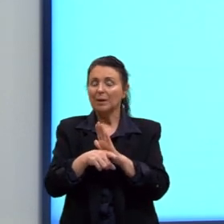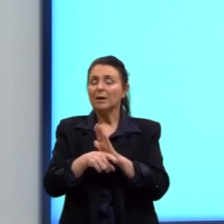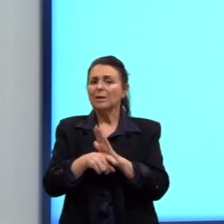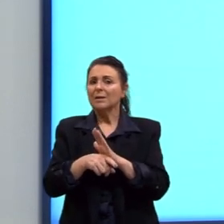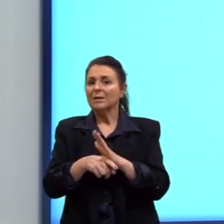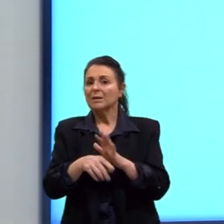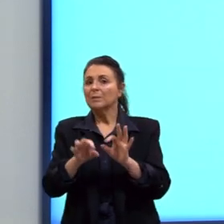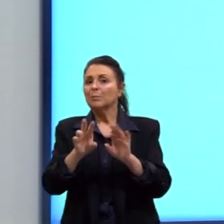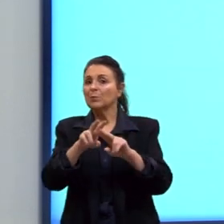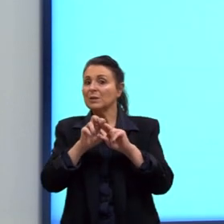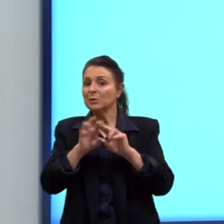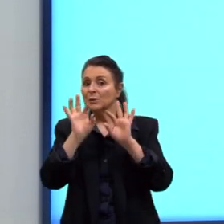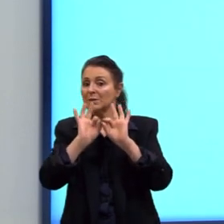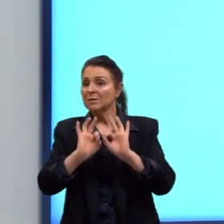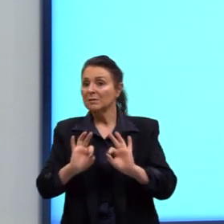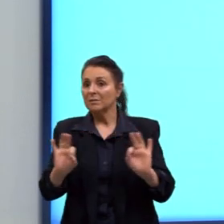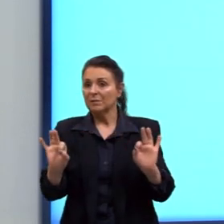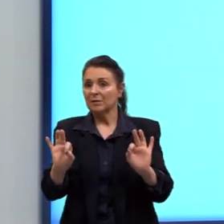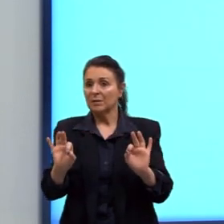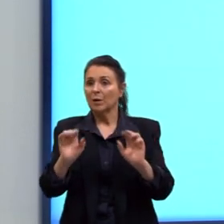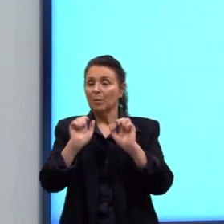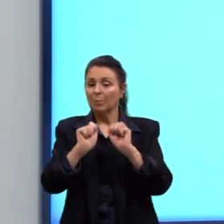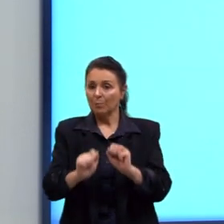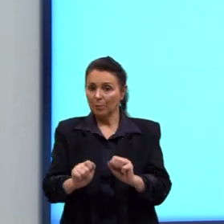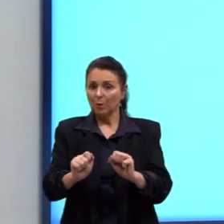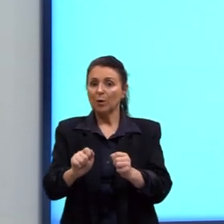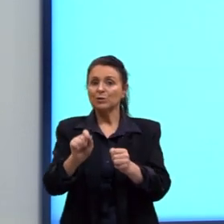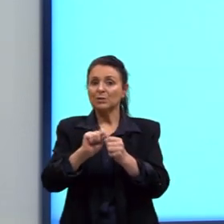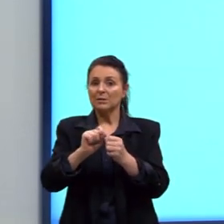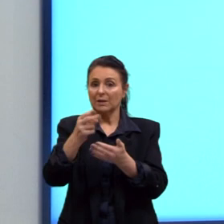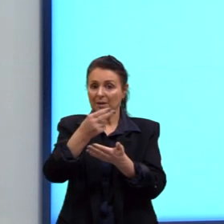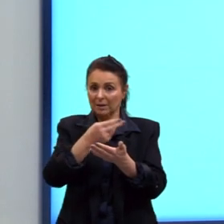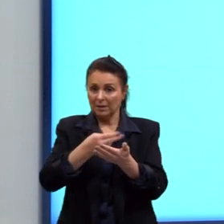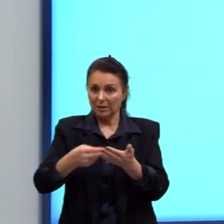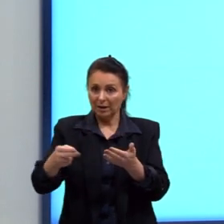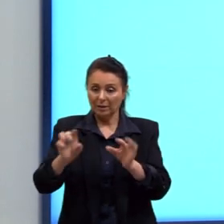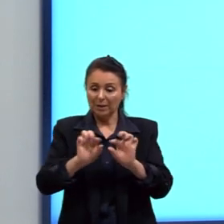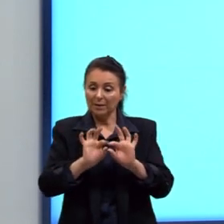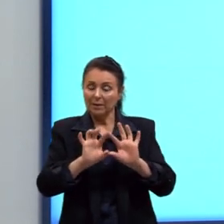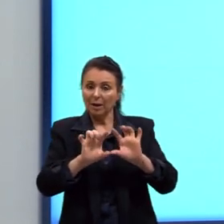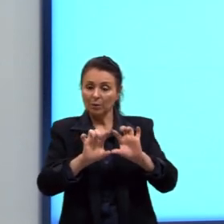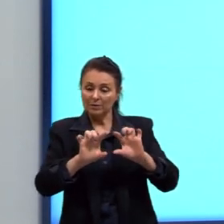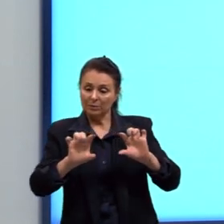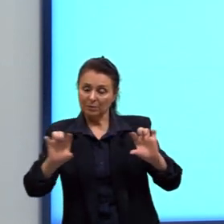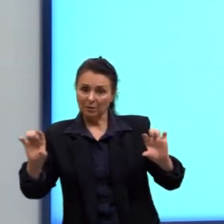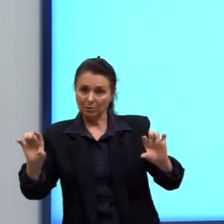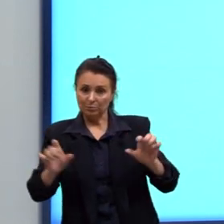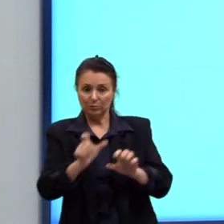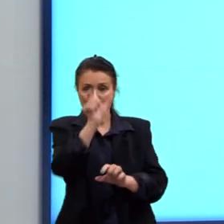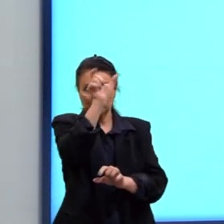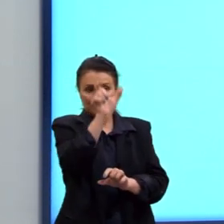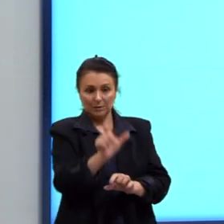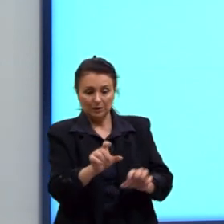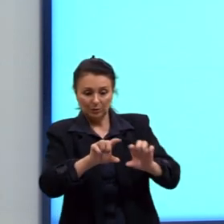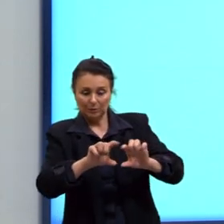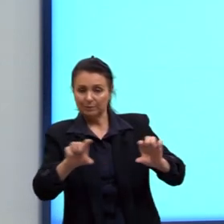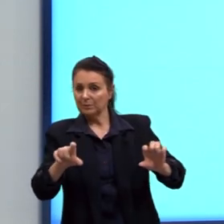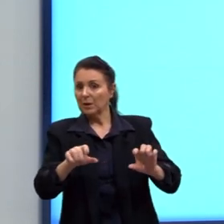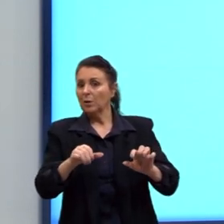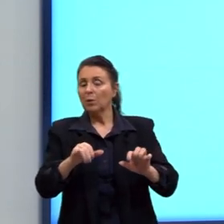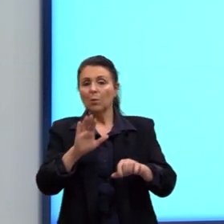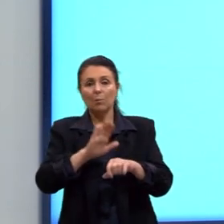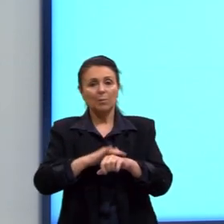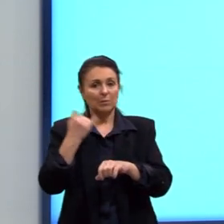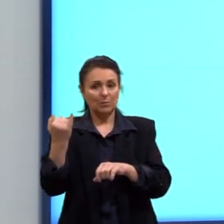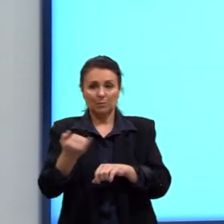simplifica ele. A gente pode desenhar ele assim, virado, também não tem problema. Não importa o jeito que a gente está desenhando,